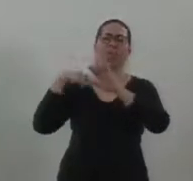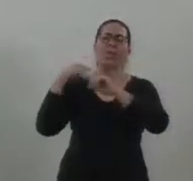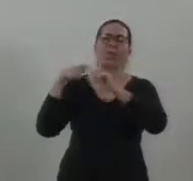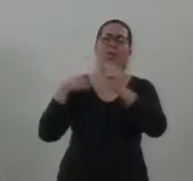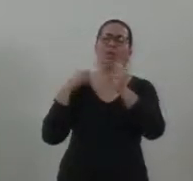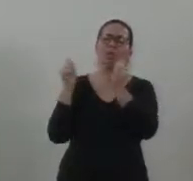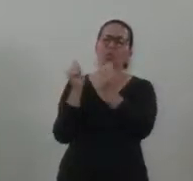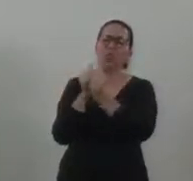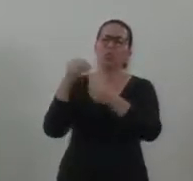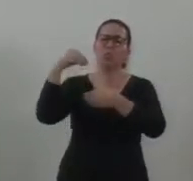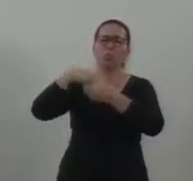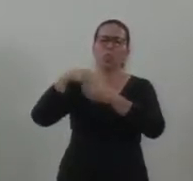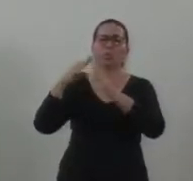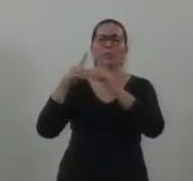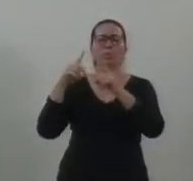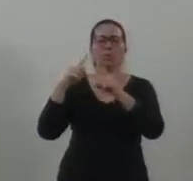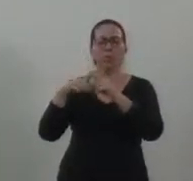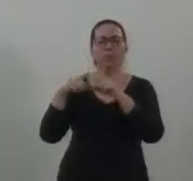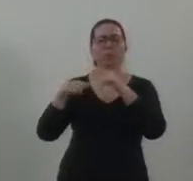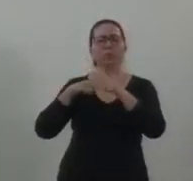Nossa Senhora de Lourdes,